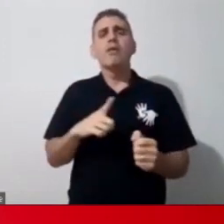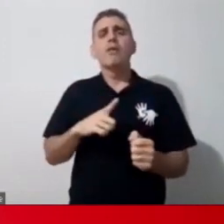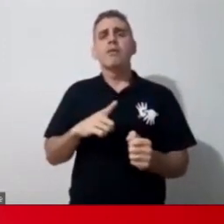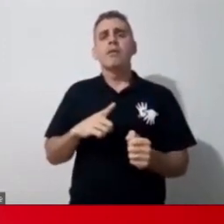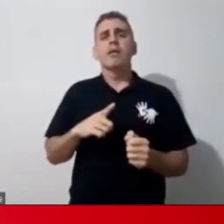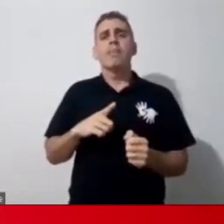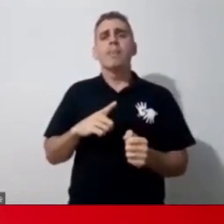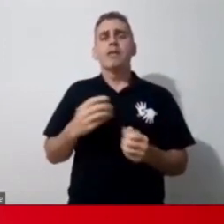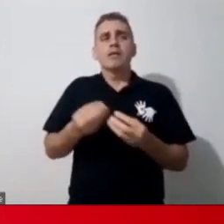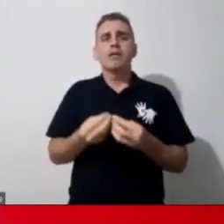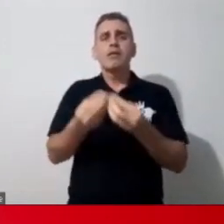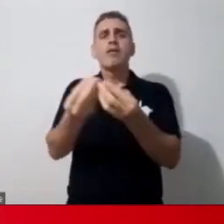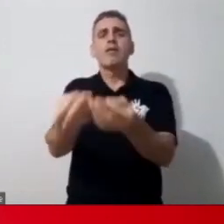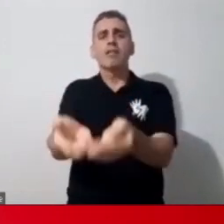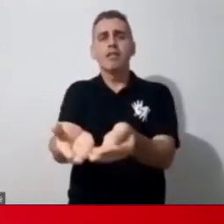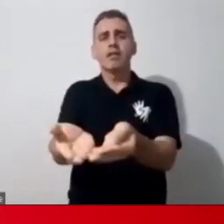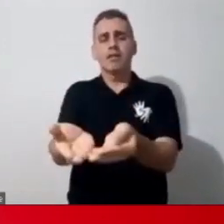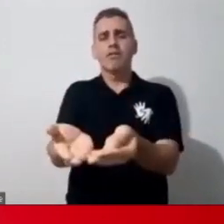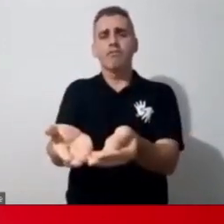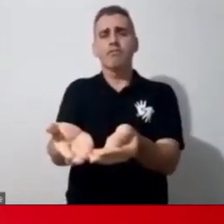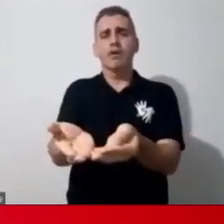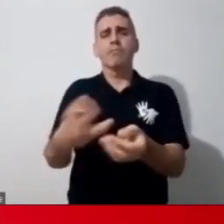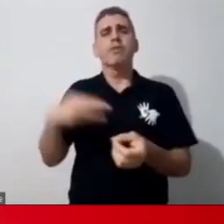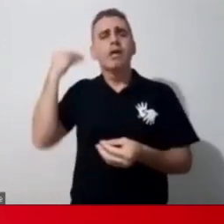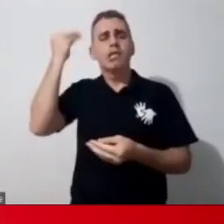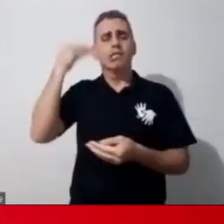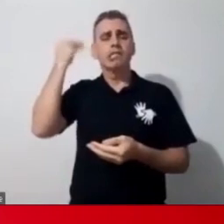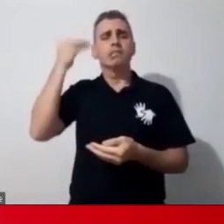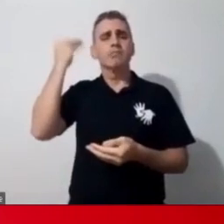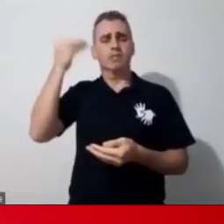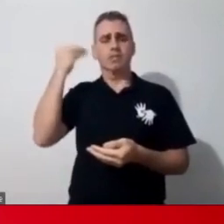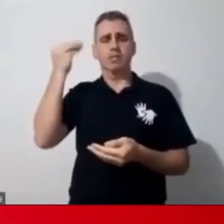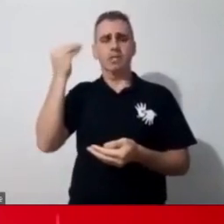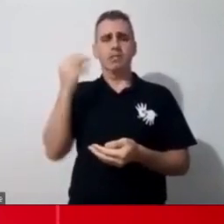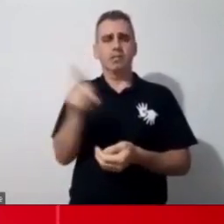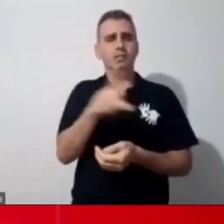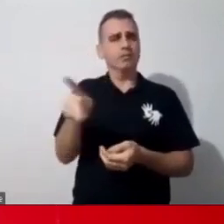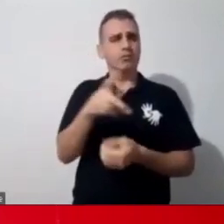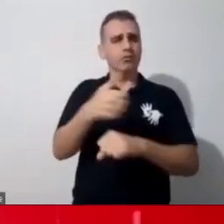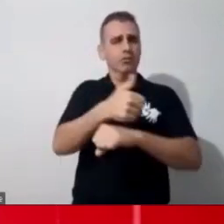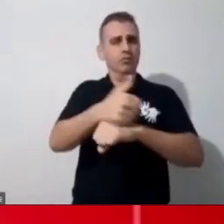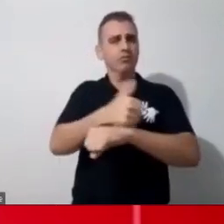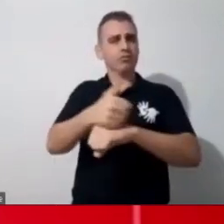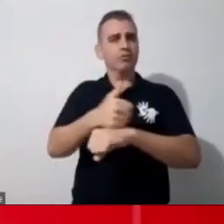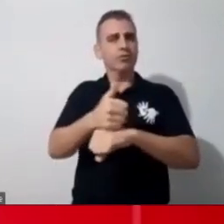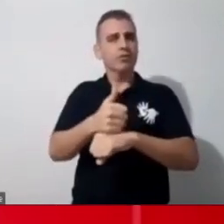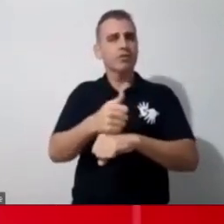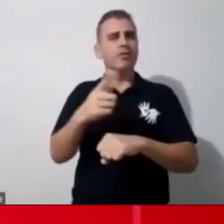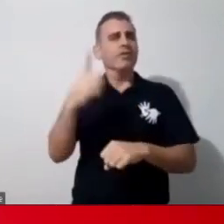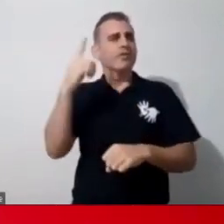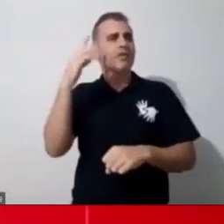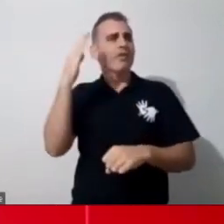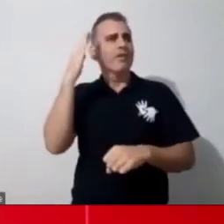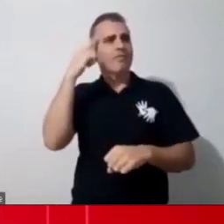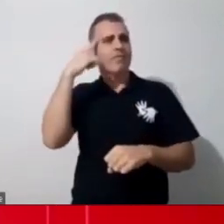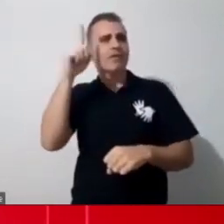levar um pouquinho do que a gente passou, né, pra você, vai, eu também passei por isso, vai, eu não tinha pensado nisso,